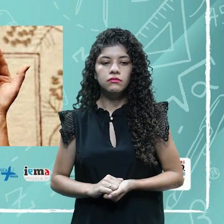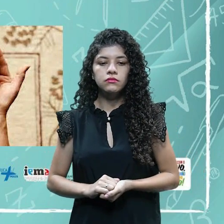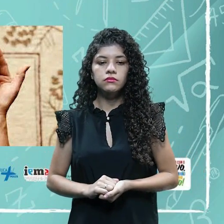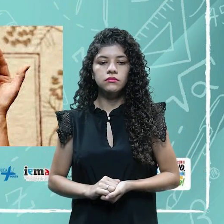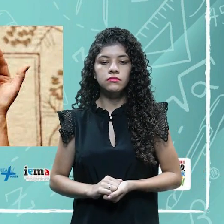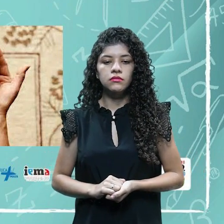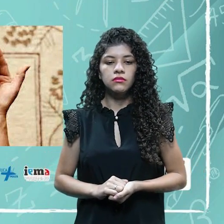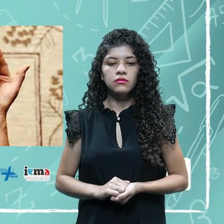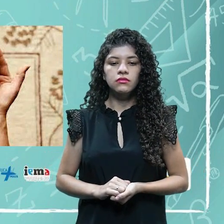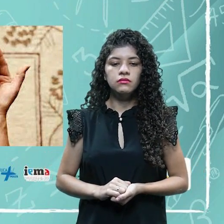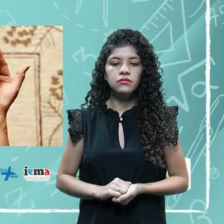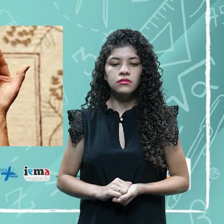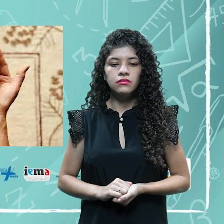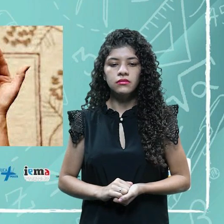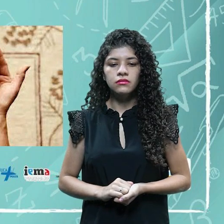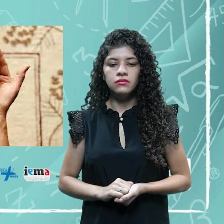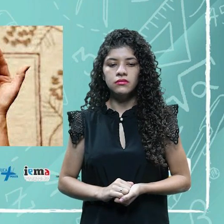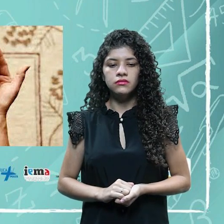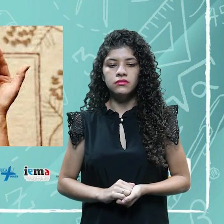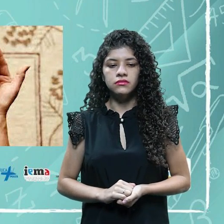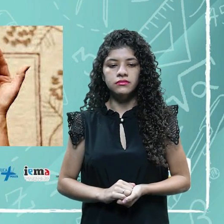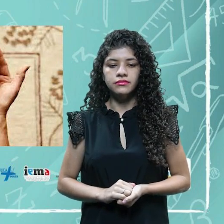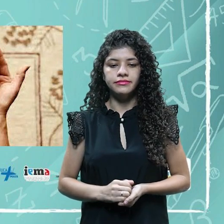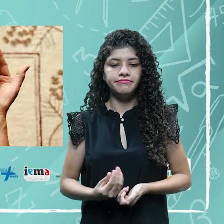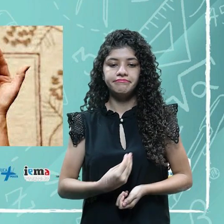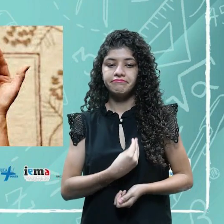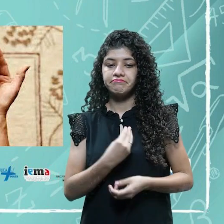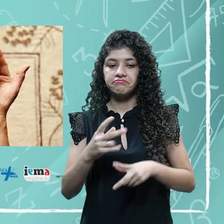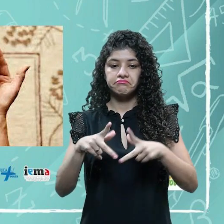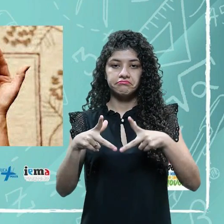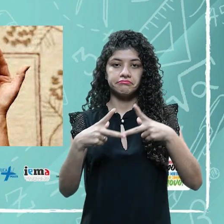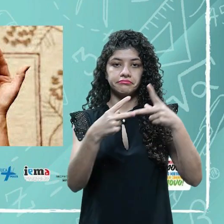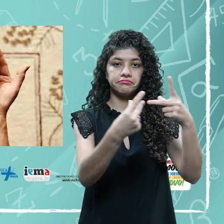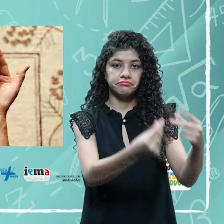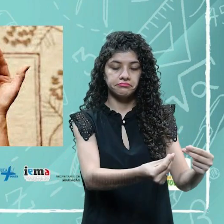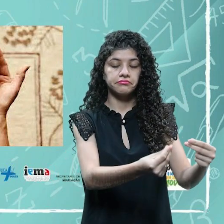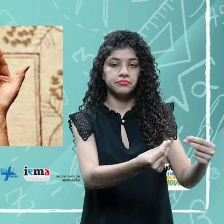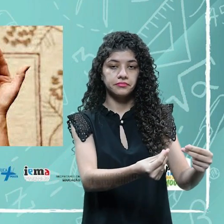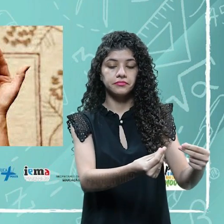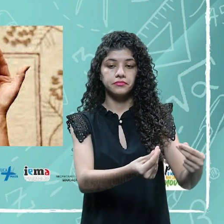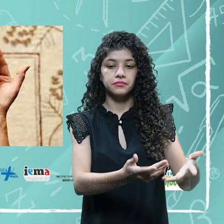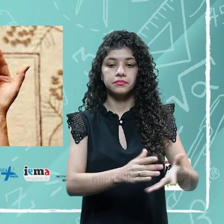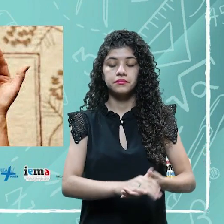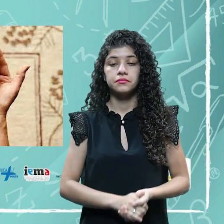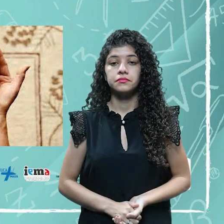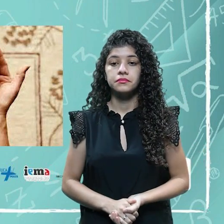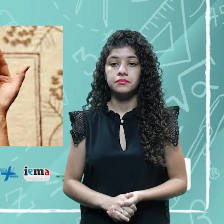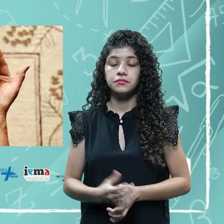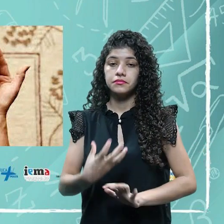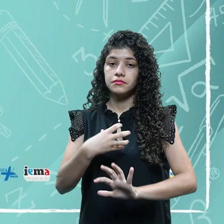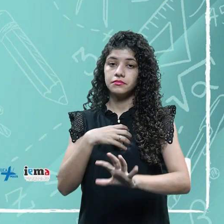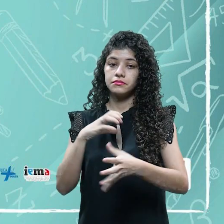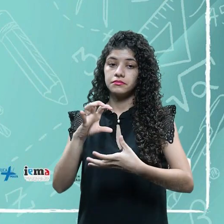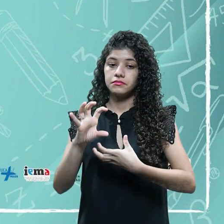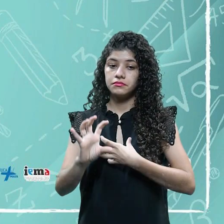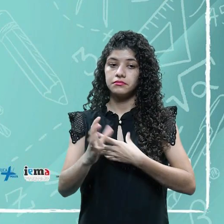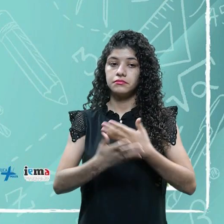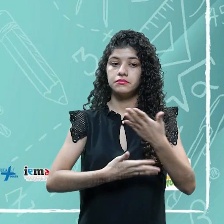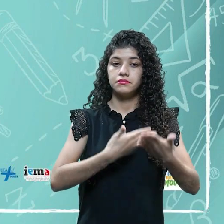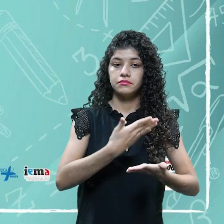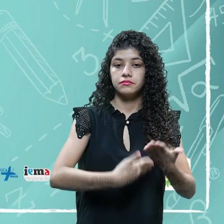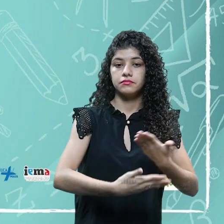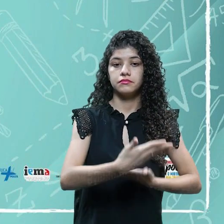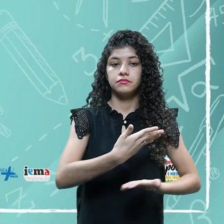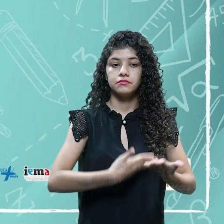pontualidade também, né? Presentes, a conduta com o outro. Então, é isso, a importância. Então,